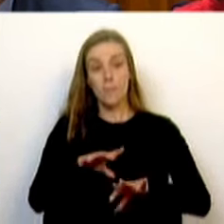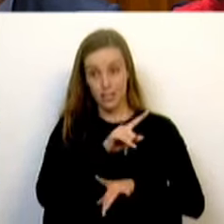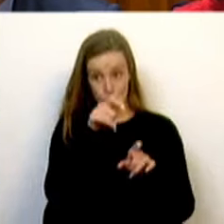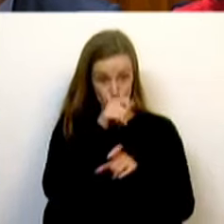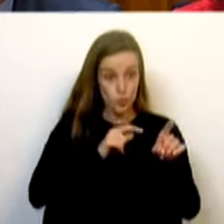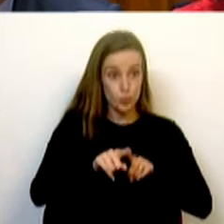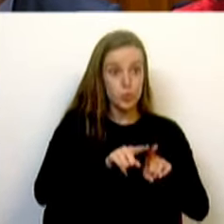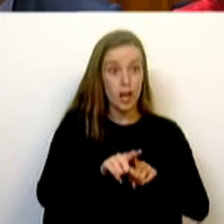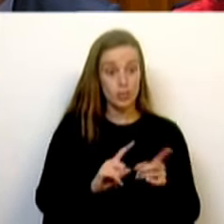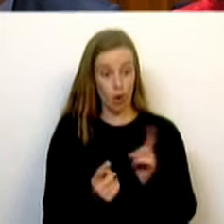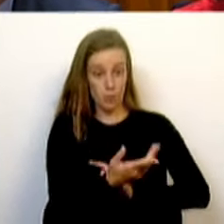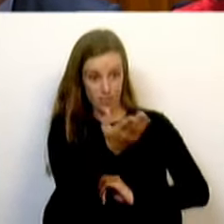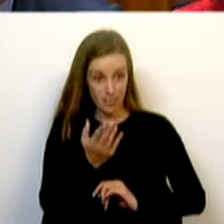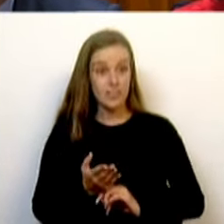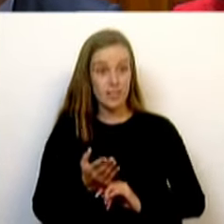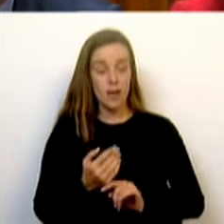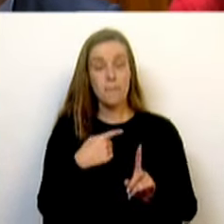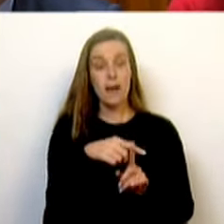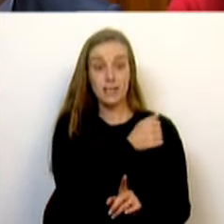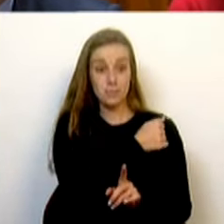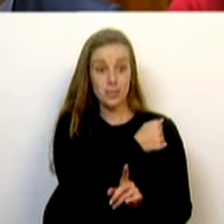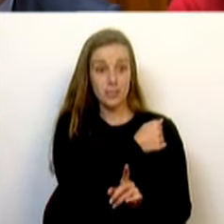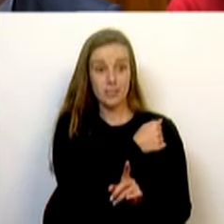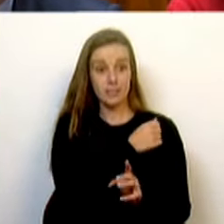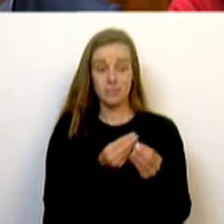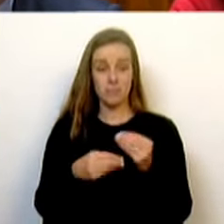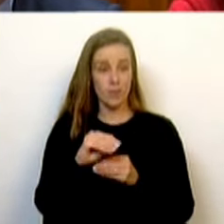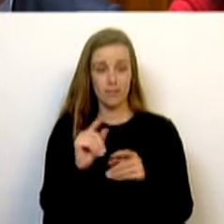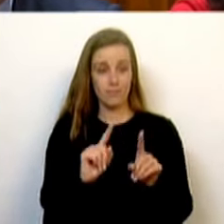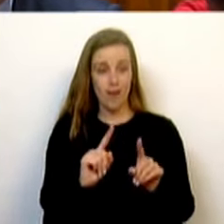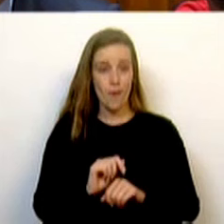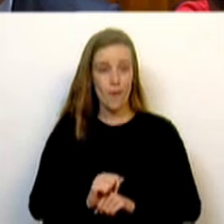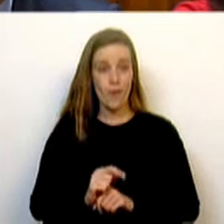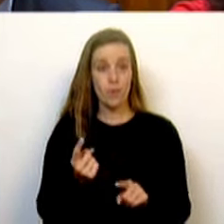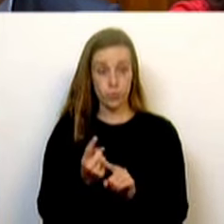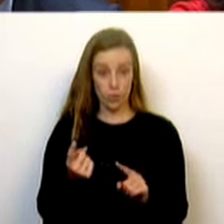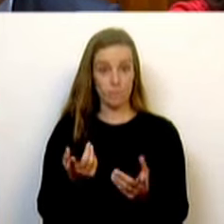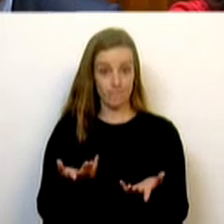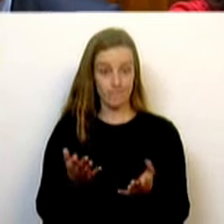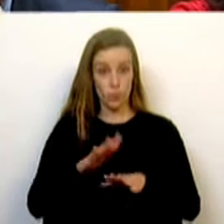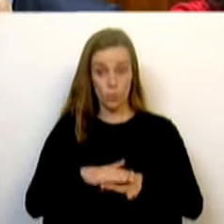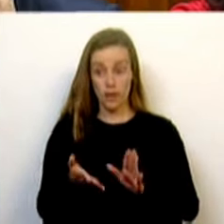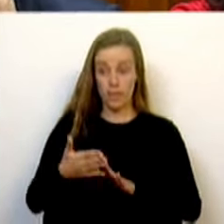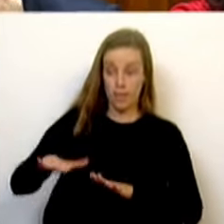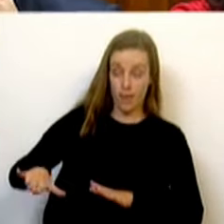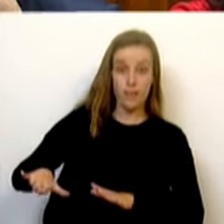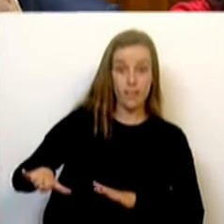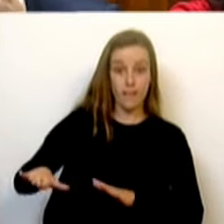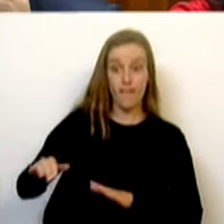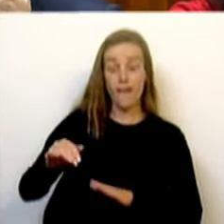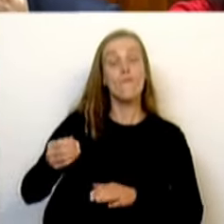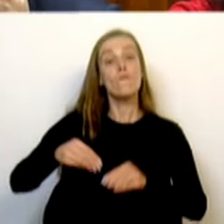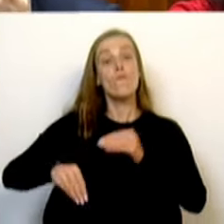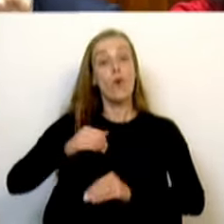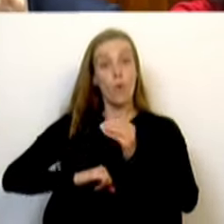essa oposição ao Mais Habitação não soma, porque pelas razões pelas quais a direita votou contra, são